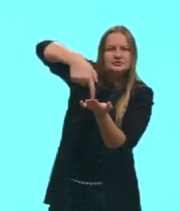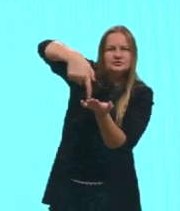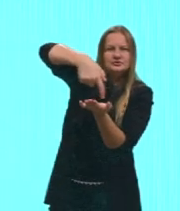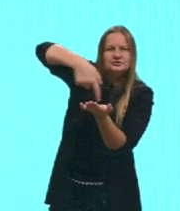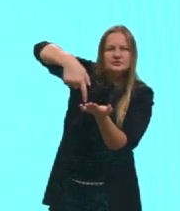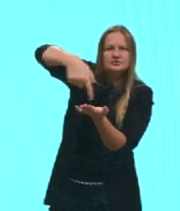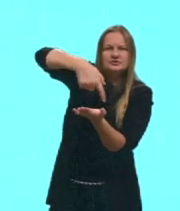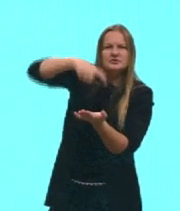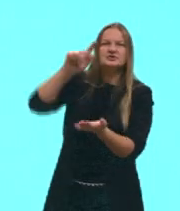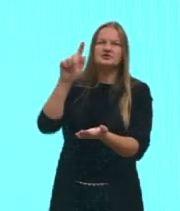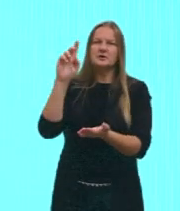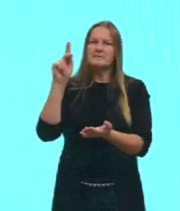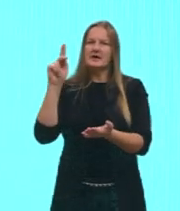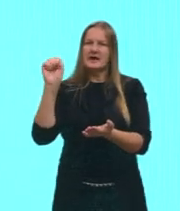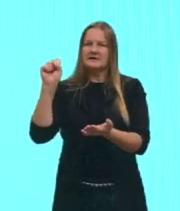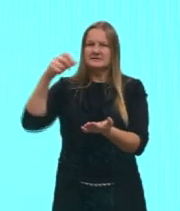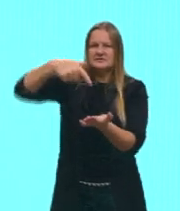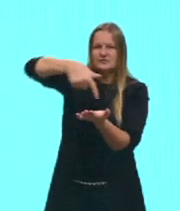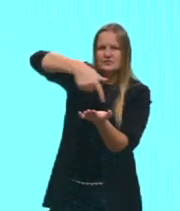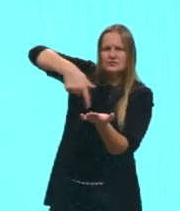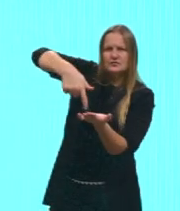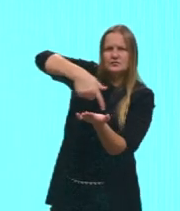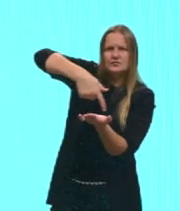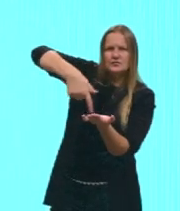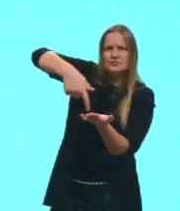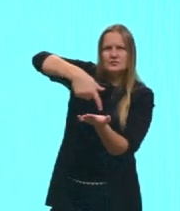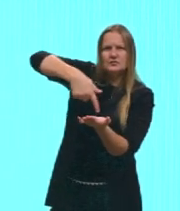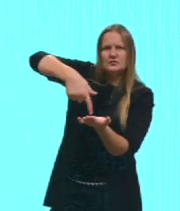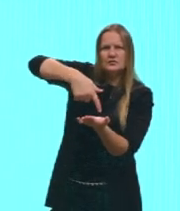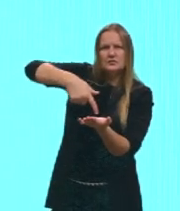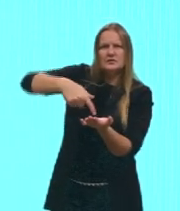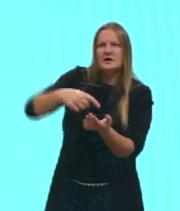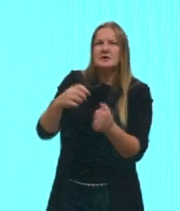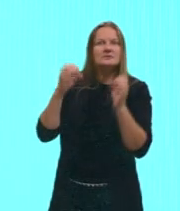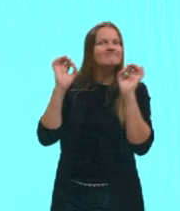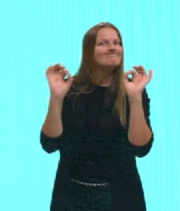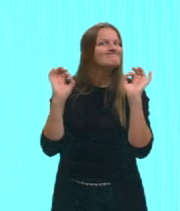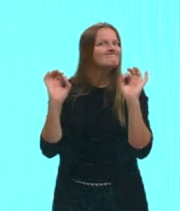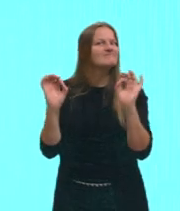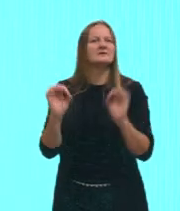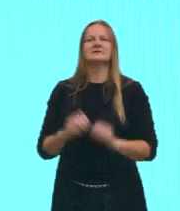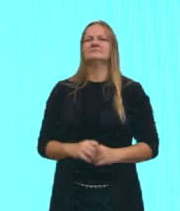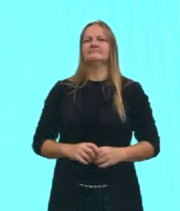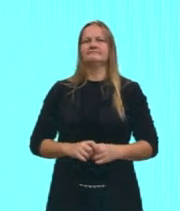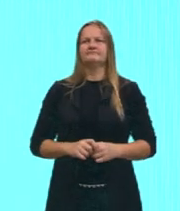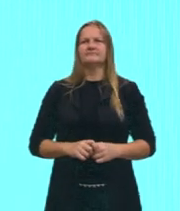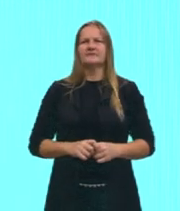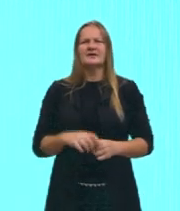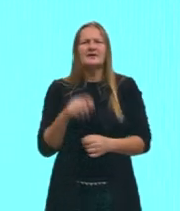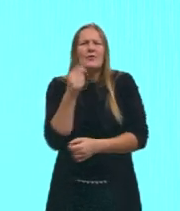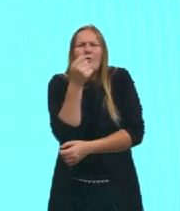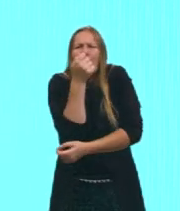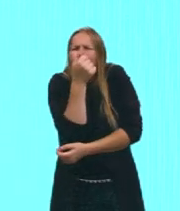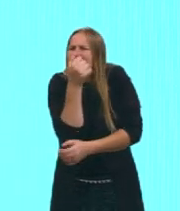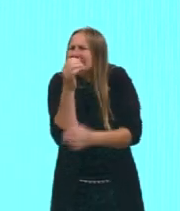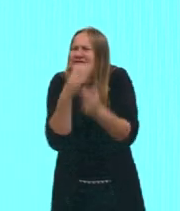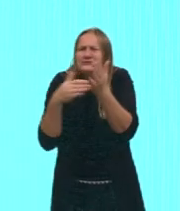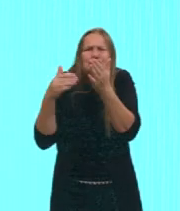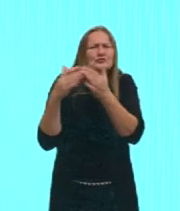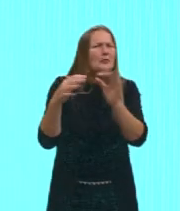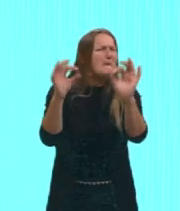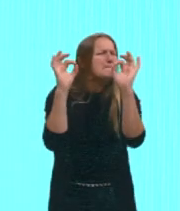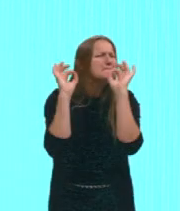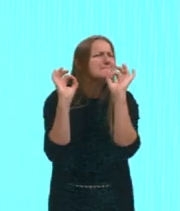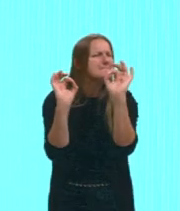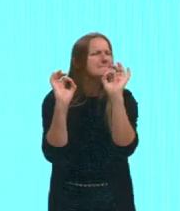que é super localizador, o erro é de milímetros, certo? Ele vai te dizer